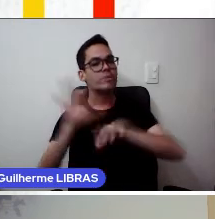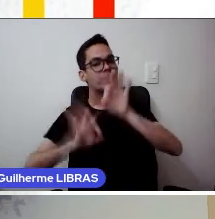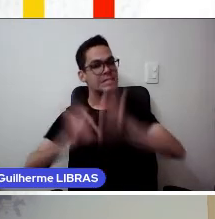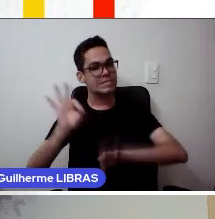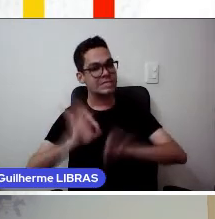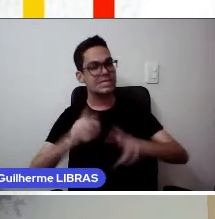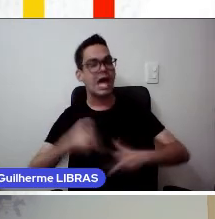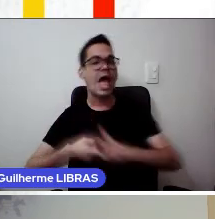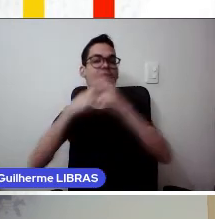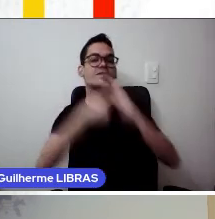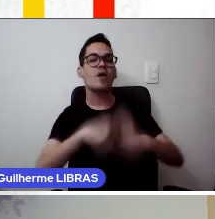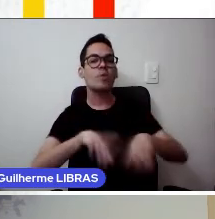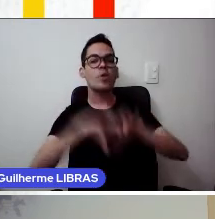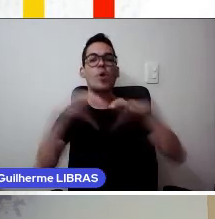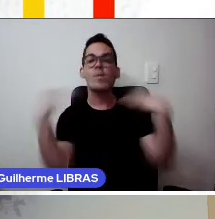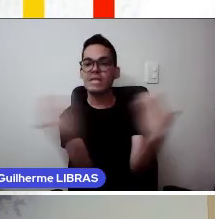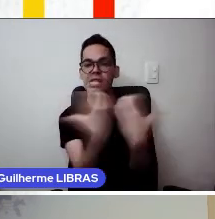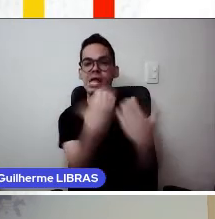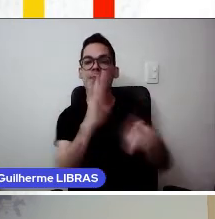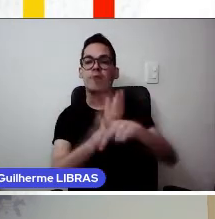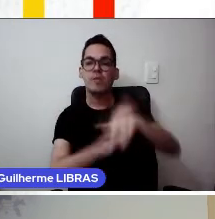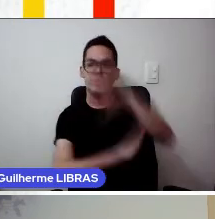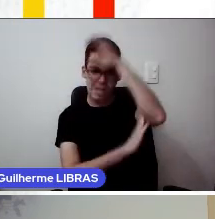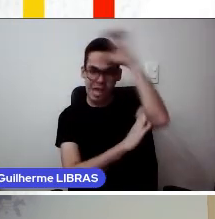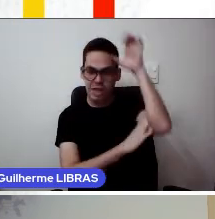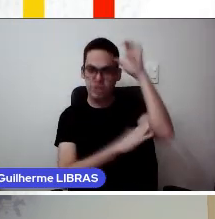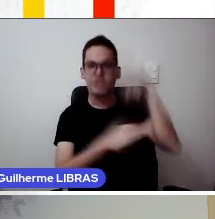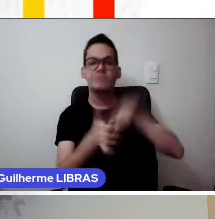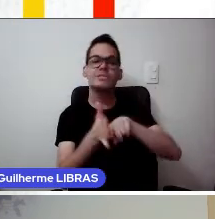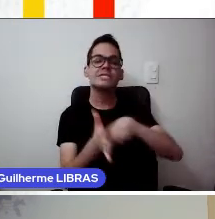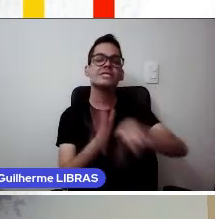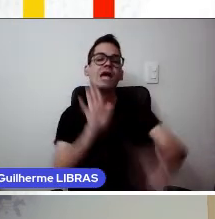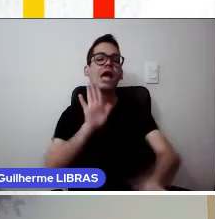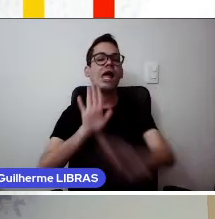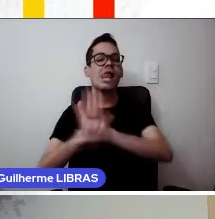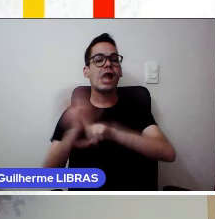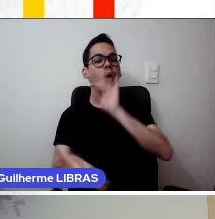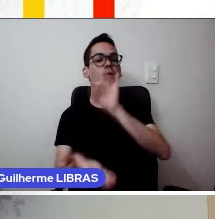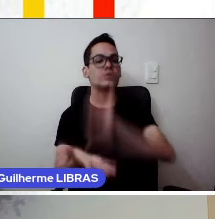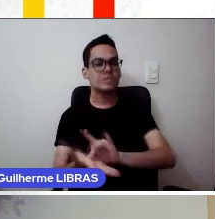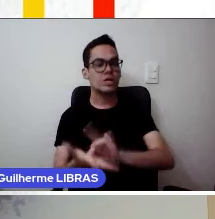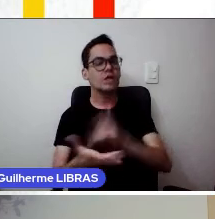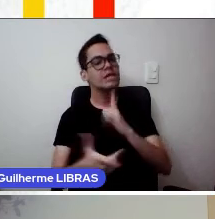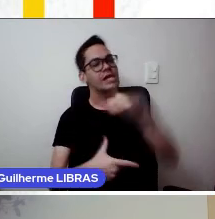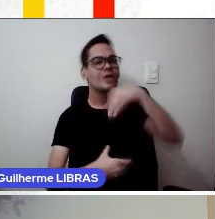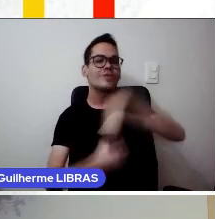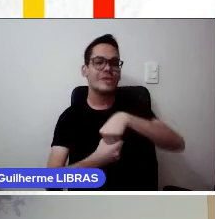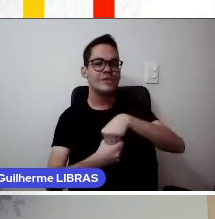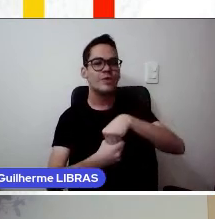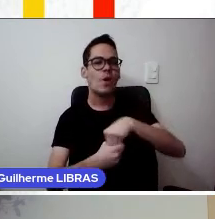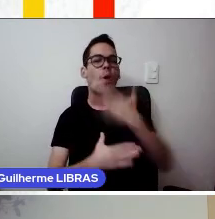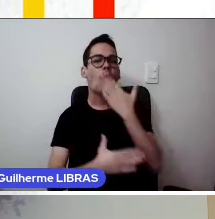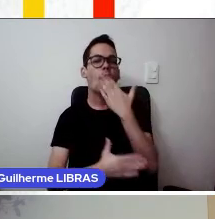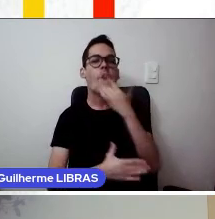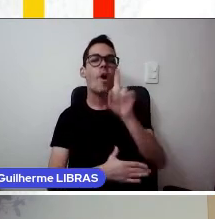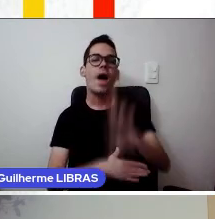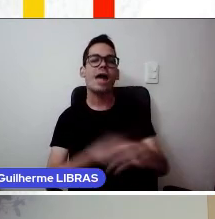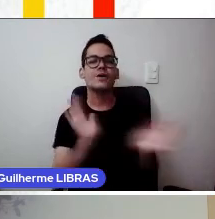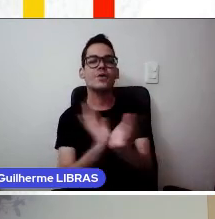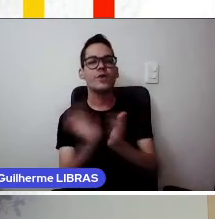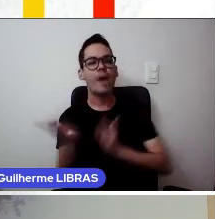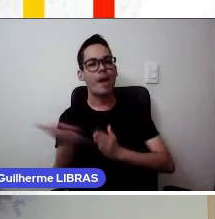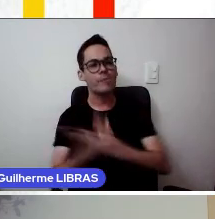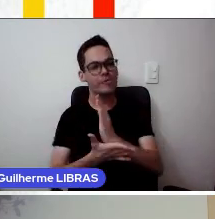pelo Comitê de Ética em Pesquisa, legalmente constituído, no qual conste o enquadramento na categoria de aprovado